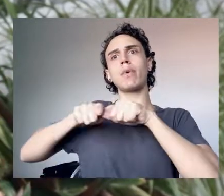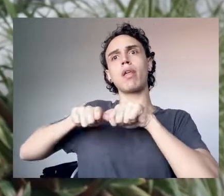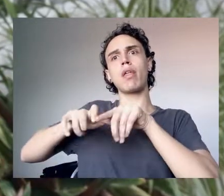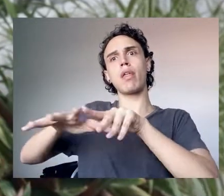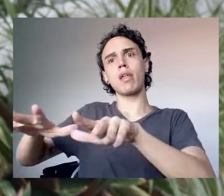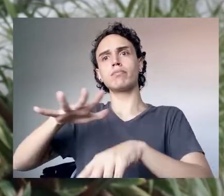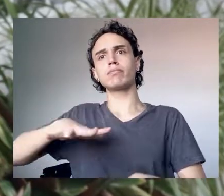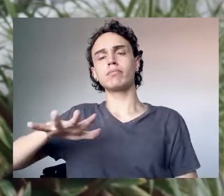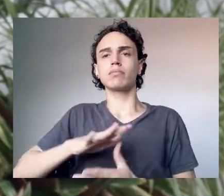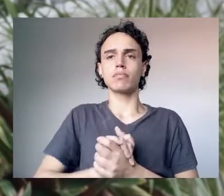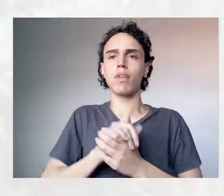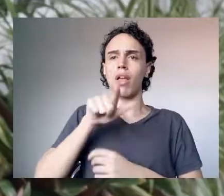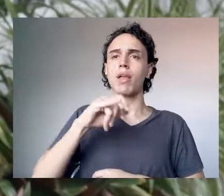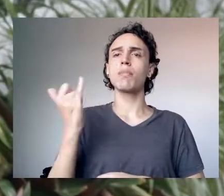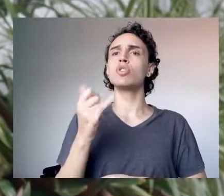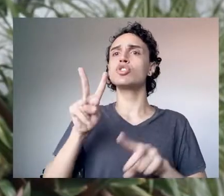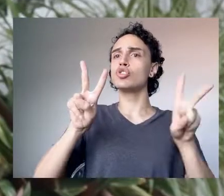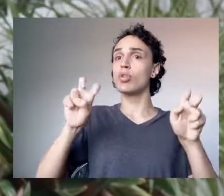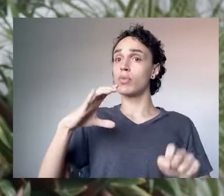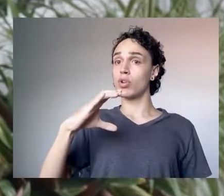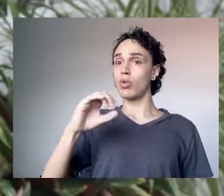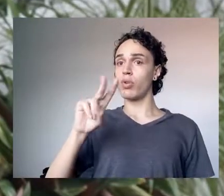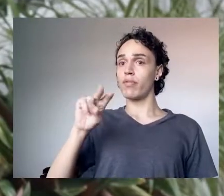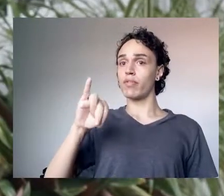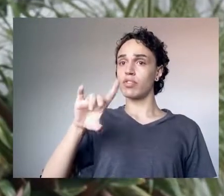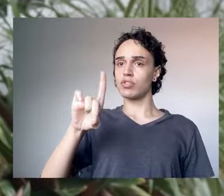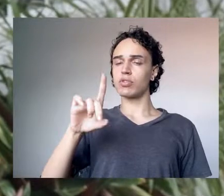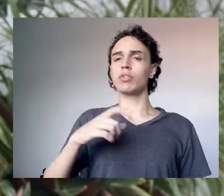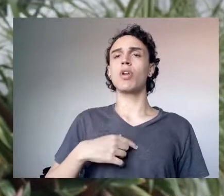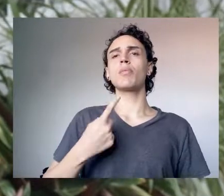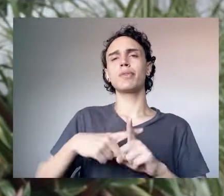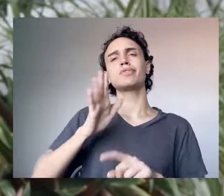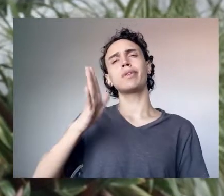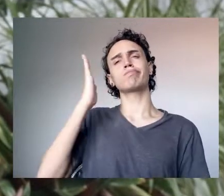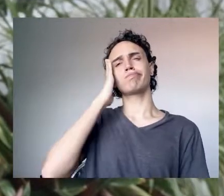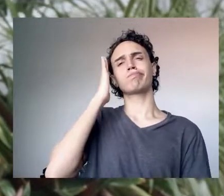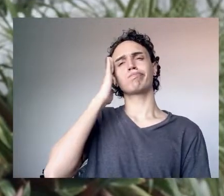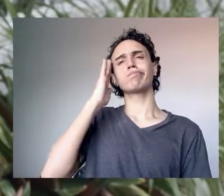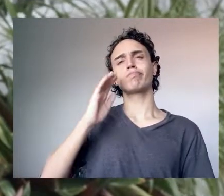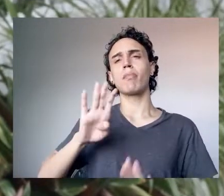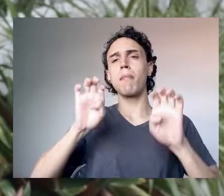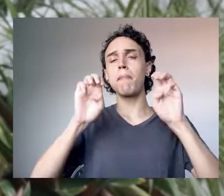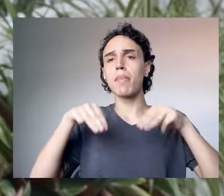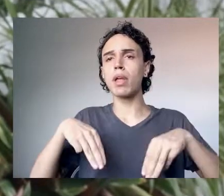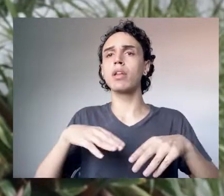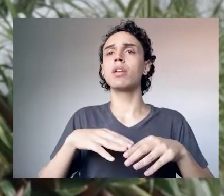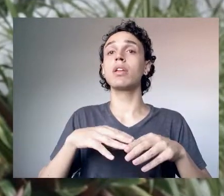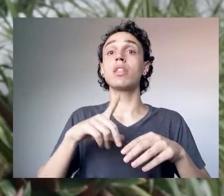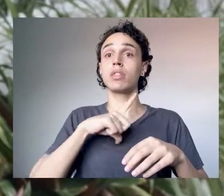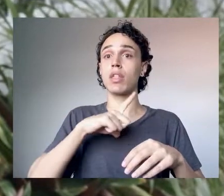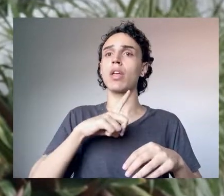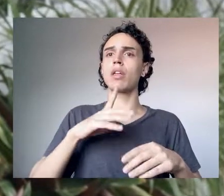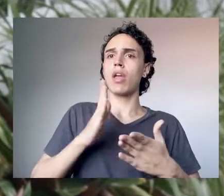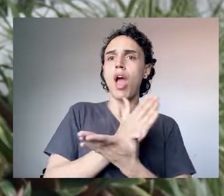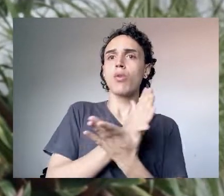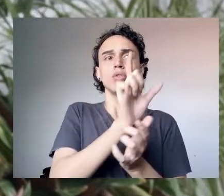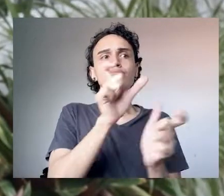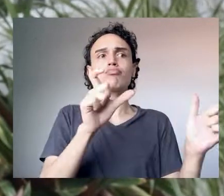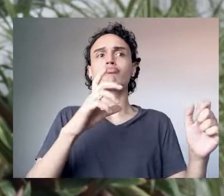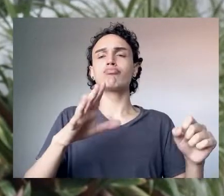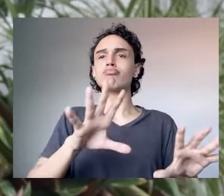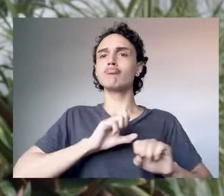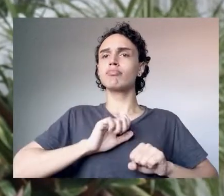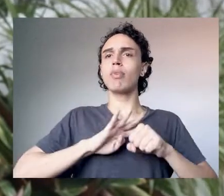expandido para uma outra região. Isso é muito importante em relação ao Covid porque isso já é bem conhecido, indivíduos que já